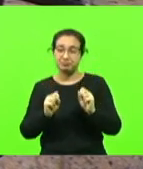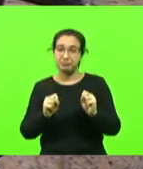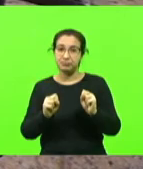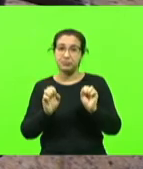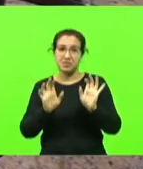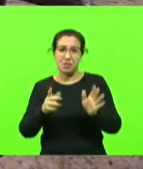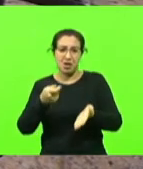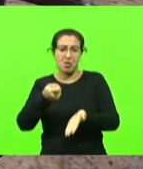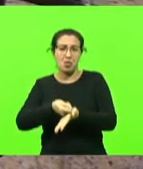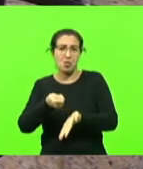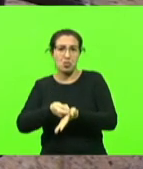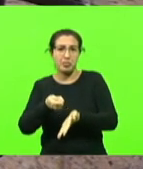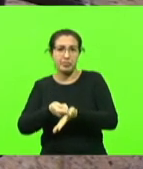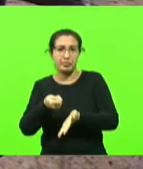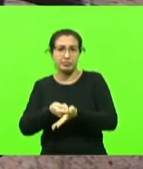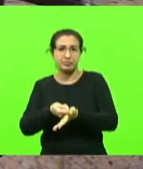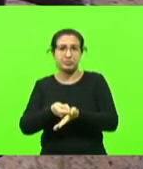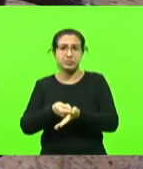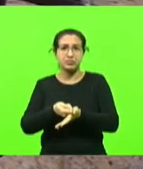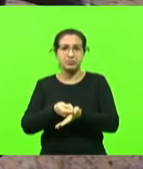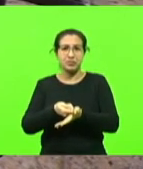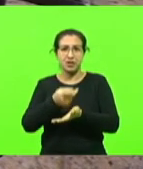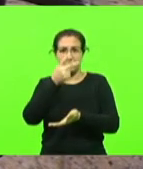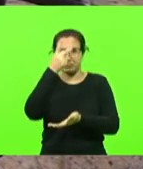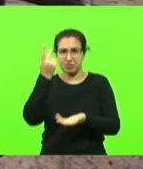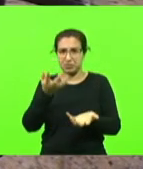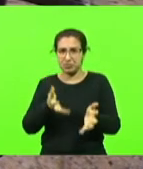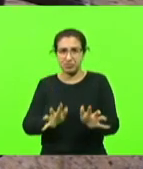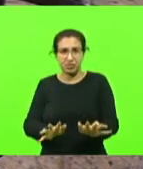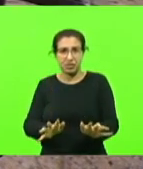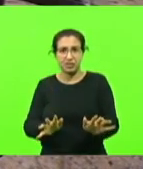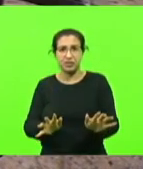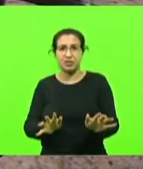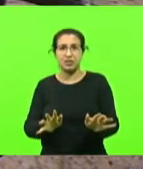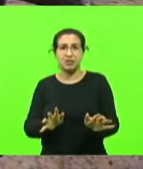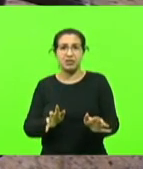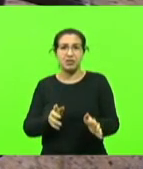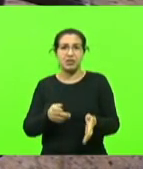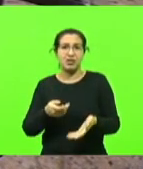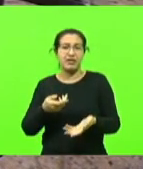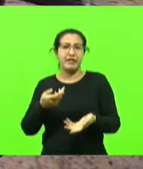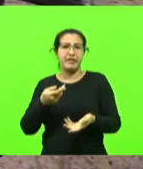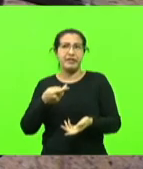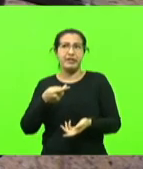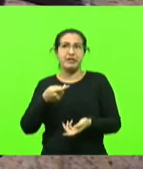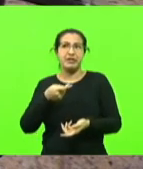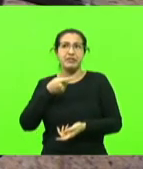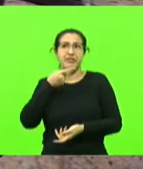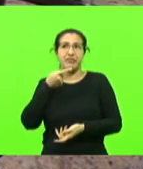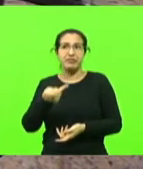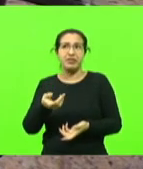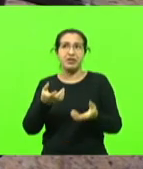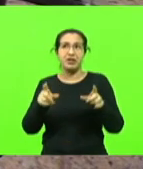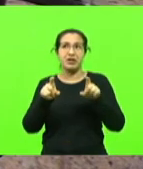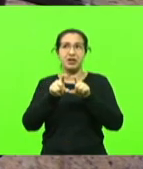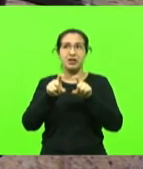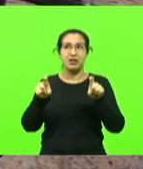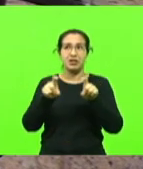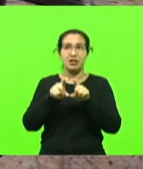venha obrigar quem não quer e não venha com essa palhaçada de querer botar passaporte sanitário aqui,